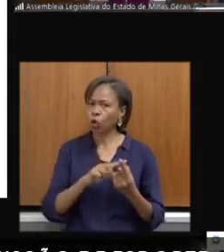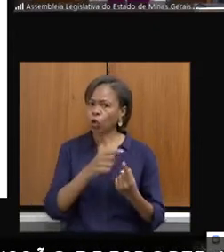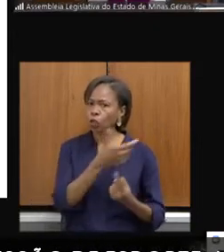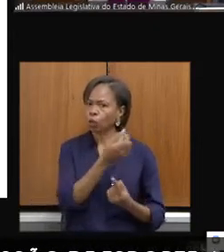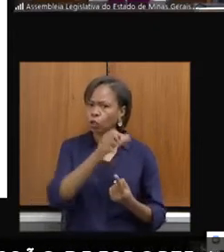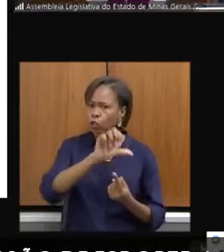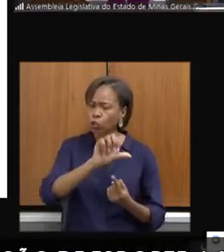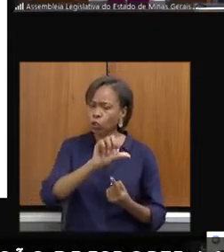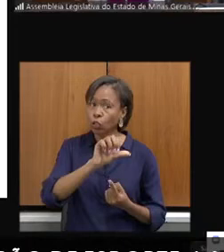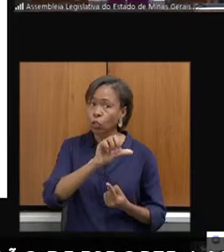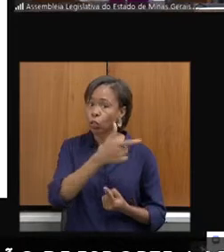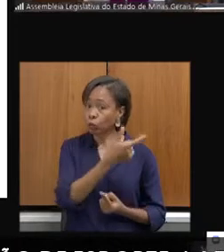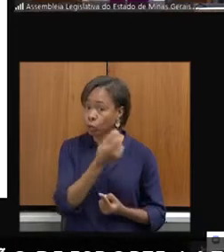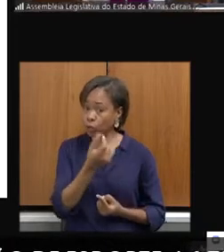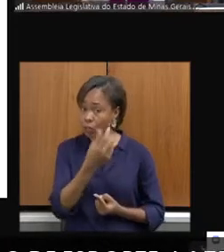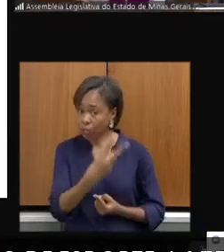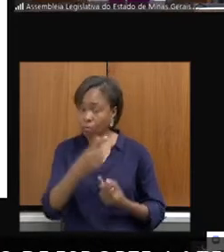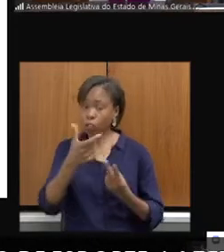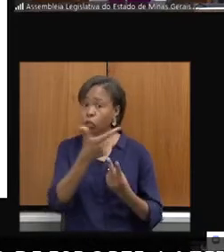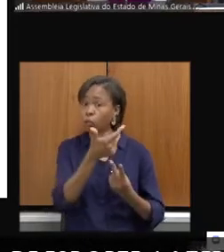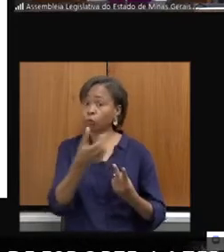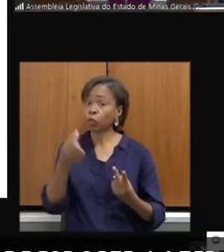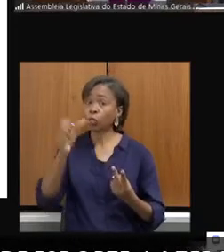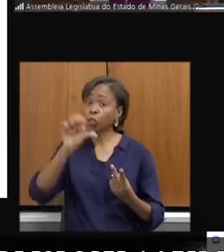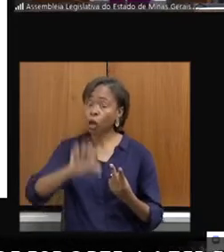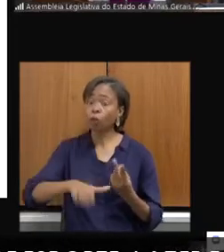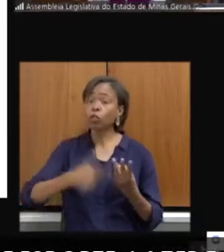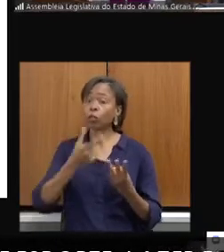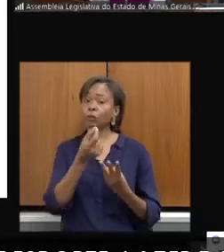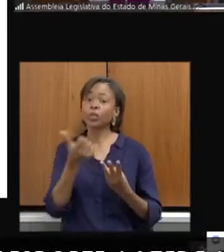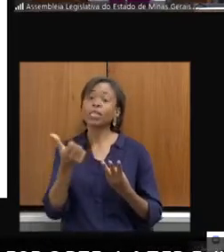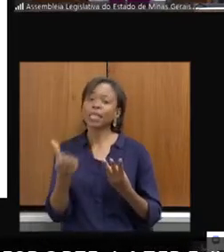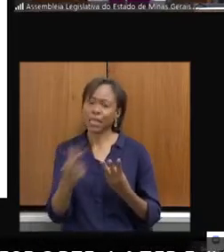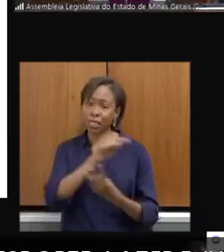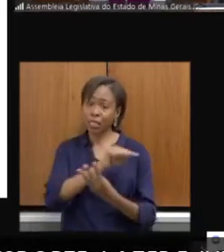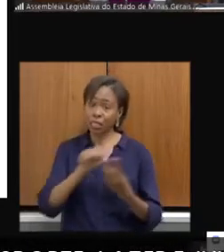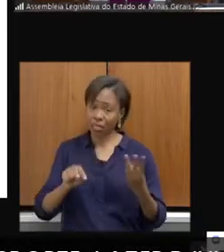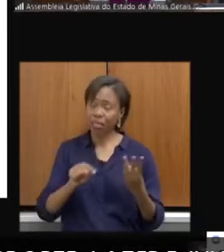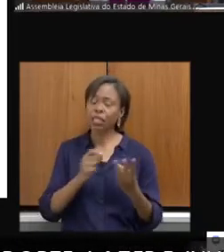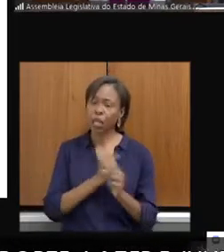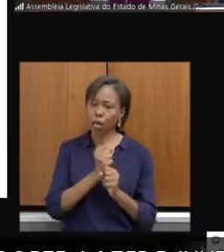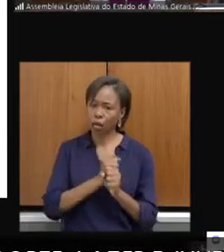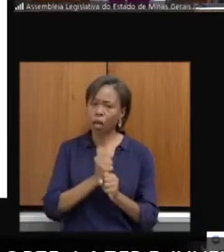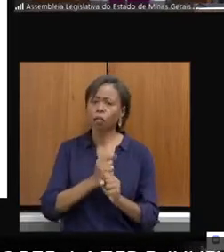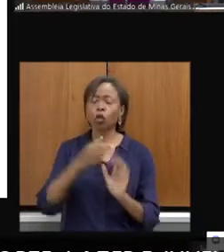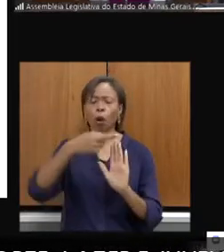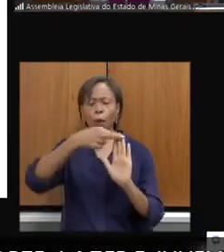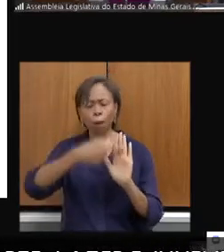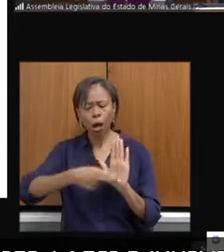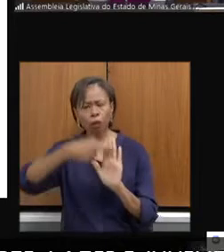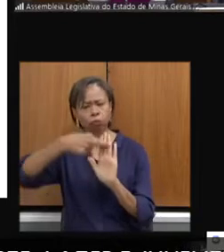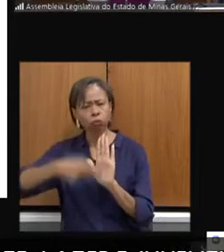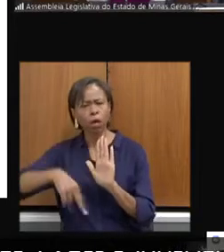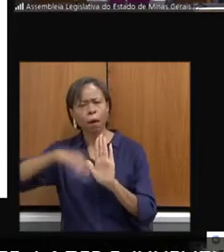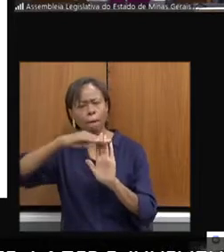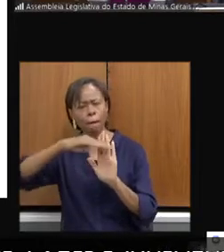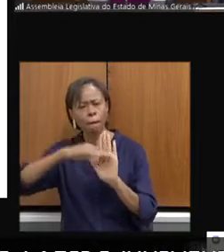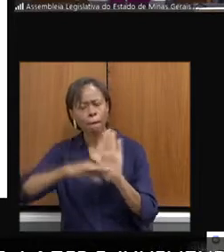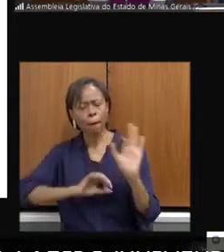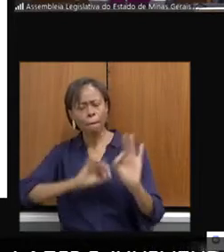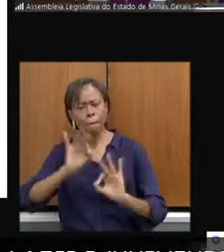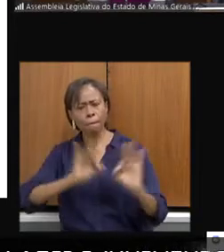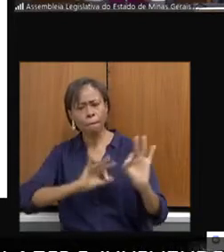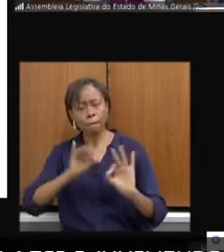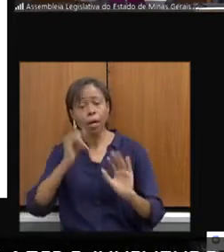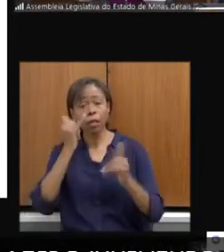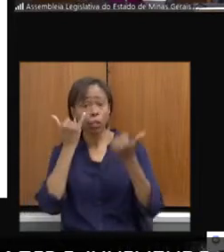2009 e 2016. Então nós trouxemos esses dados porque a gente percebeu que o valor de usar os dados do Munique